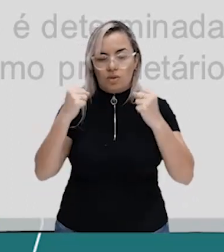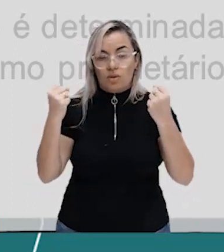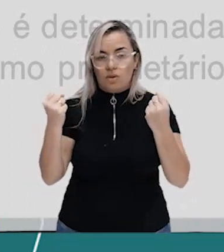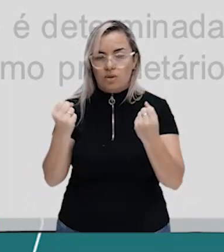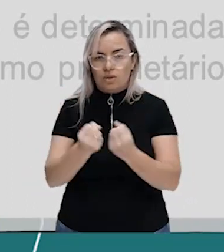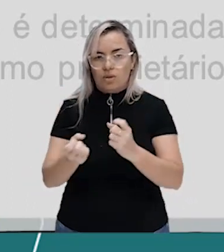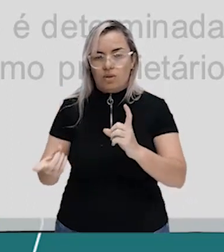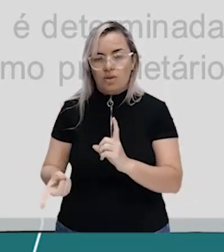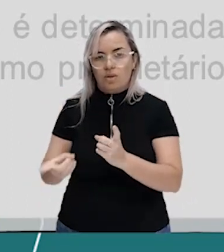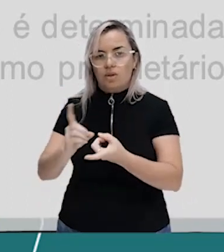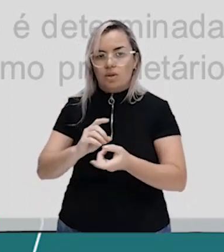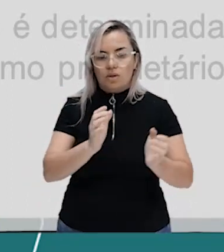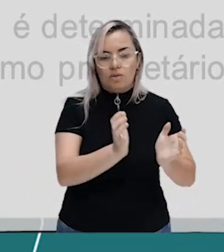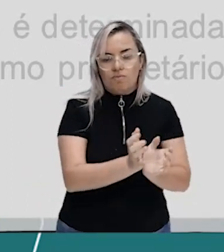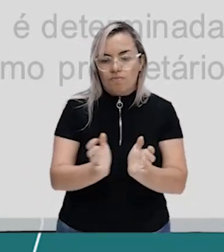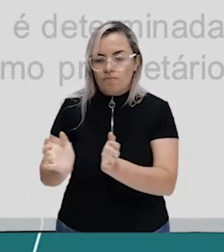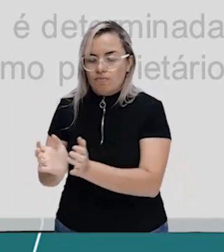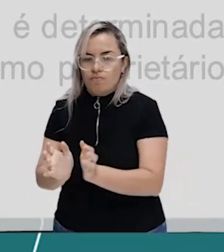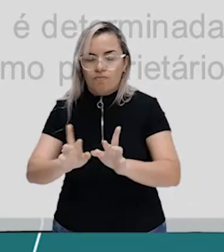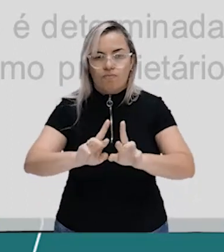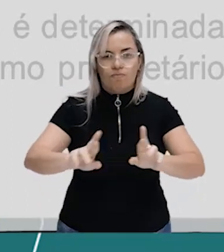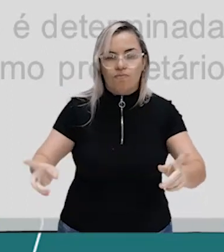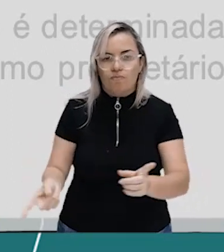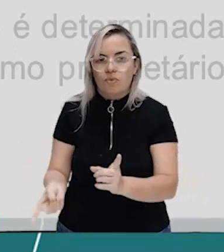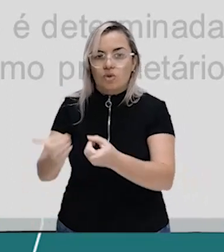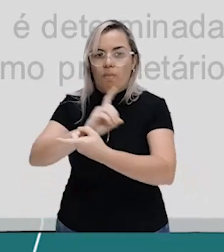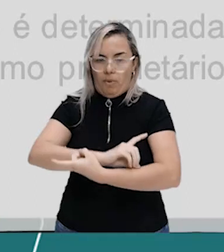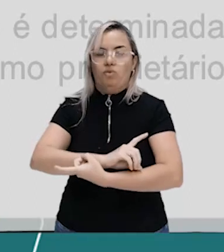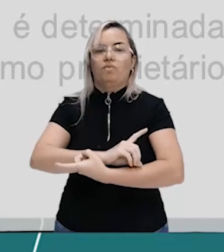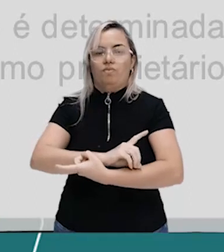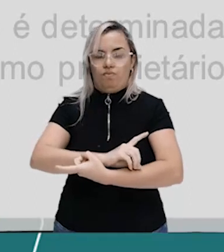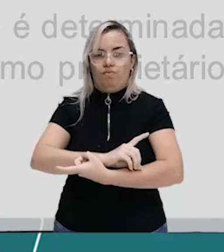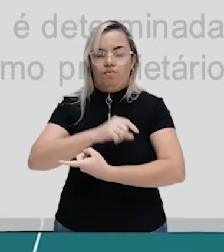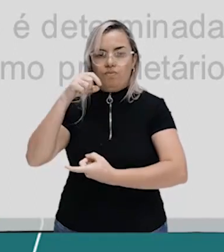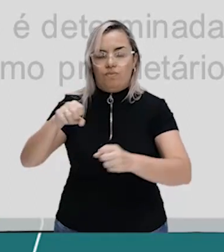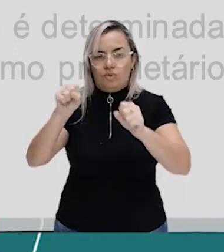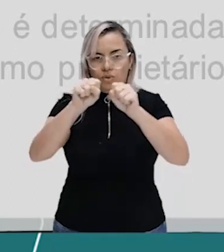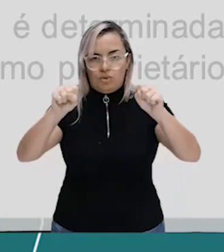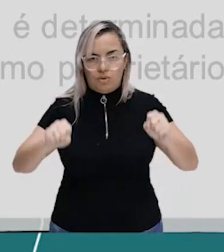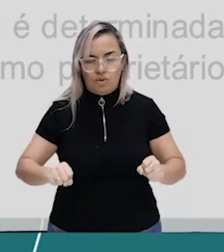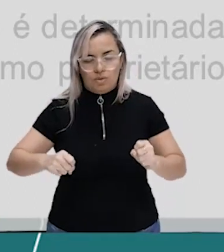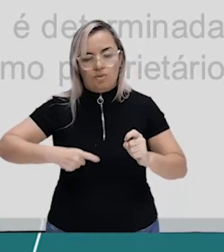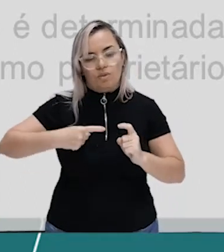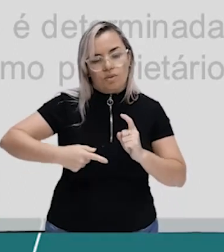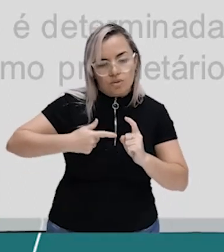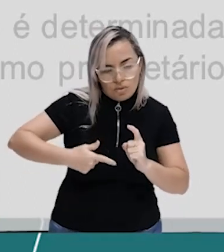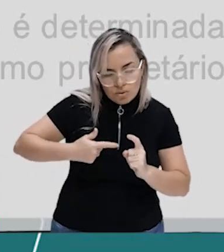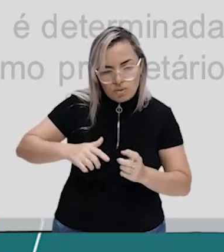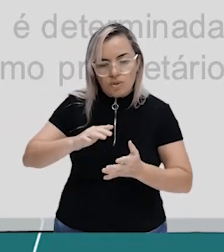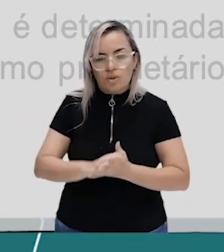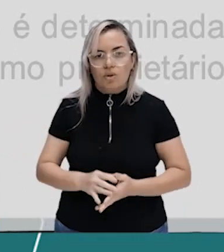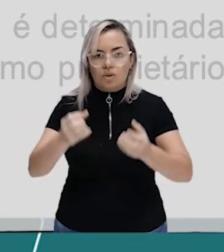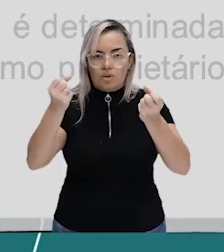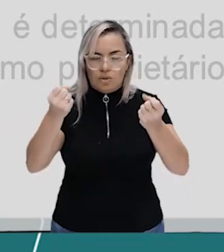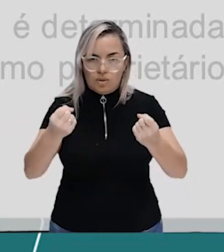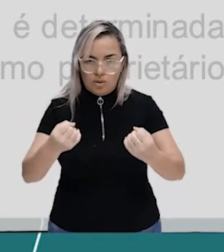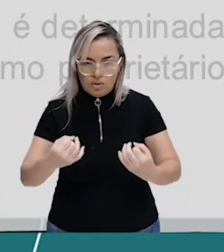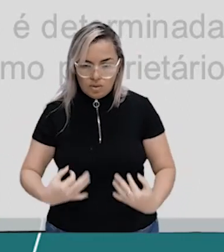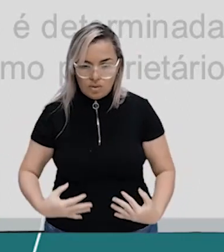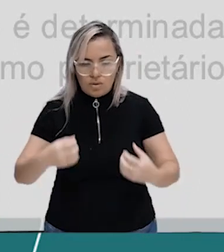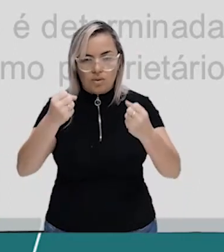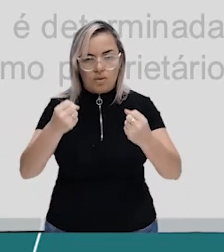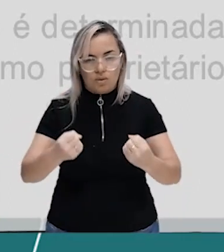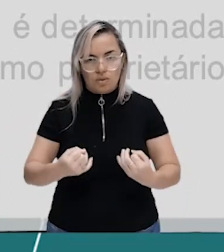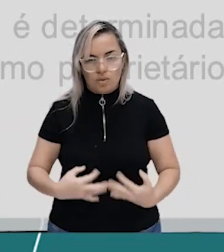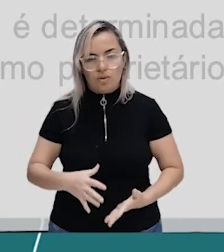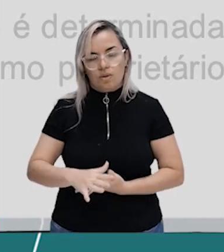antagônicas, significa dizer o quê? Elas estão em posições contrárias no sistema de produção. O que justifica a existência